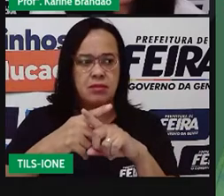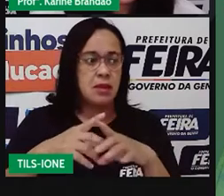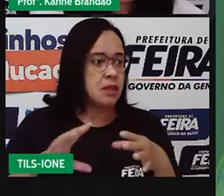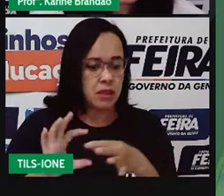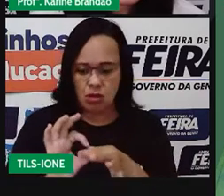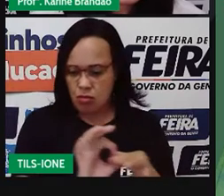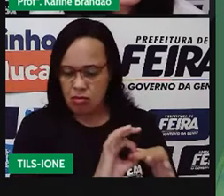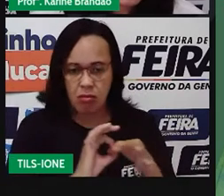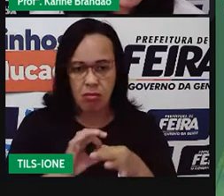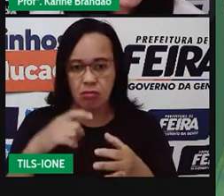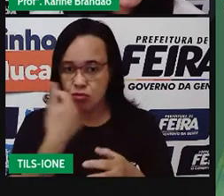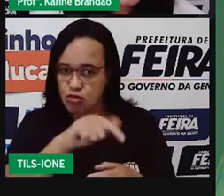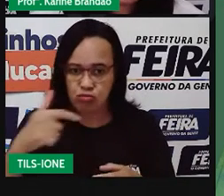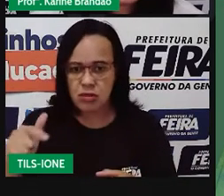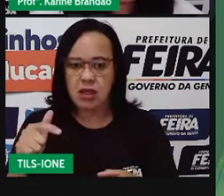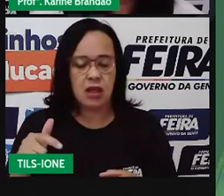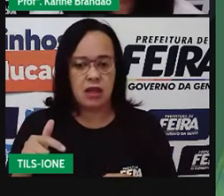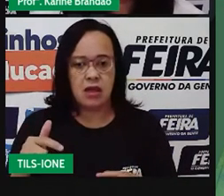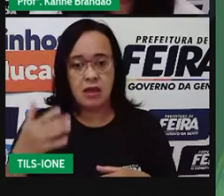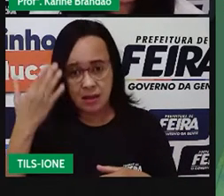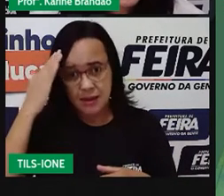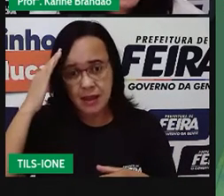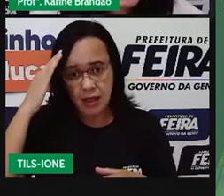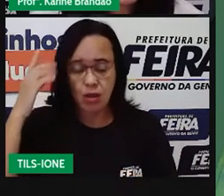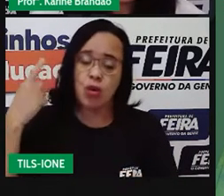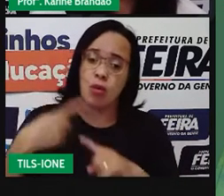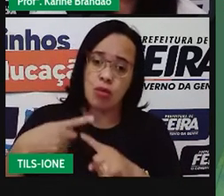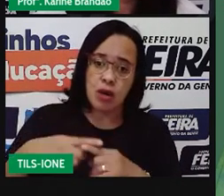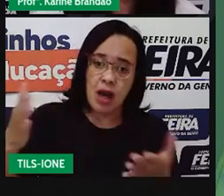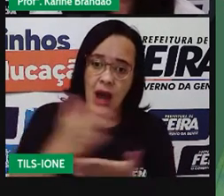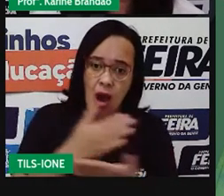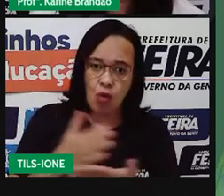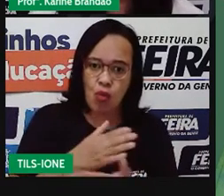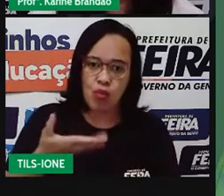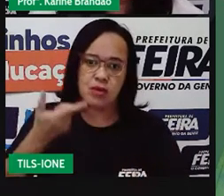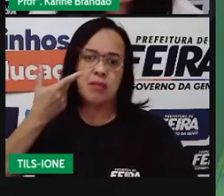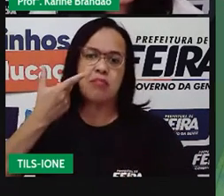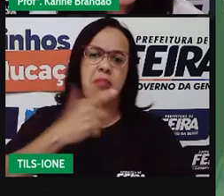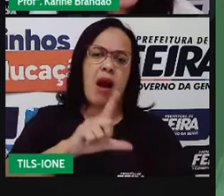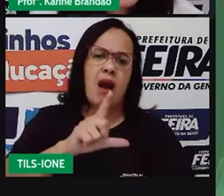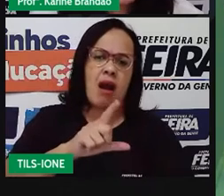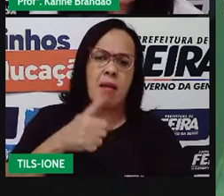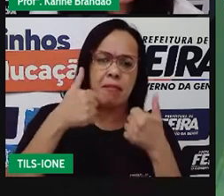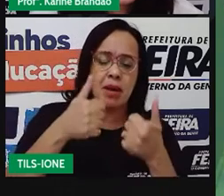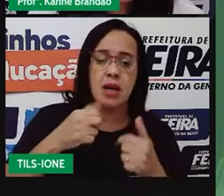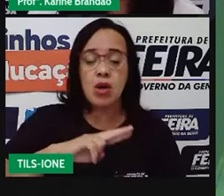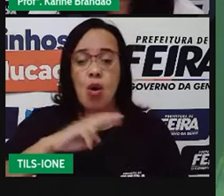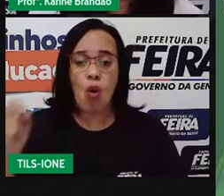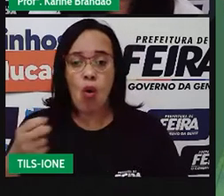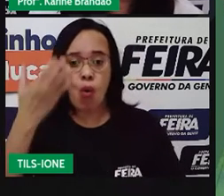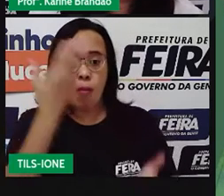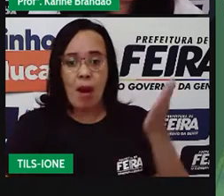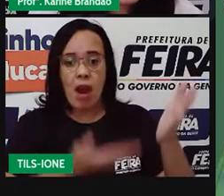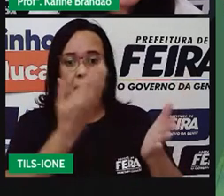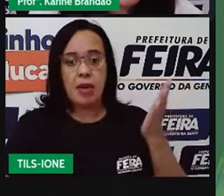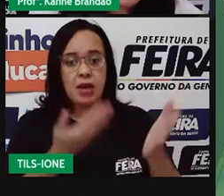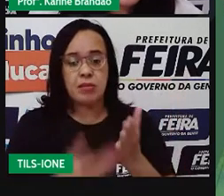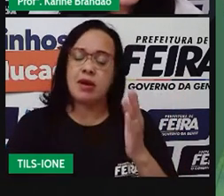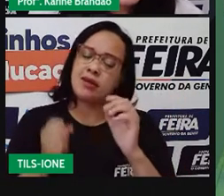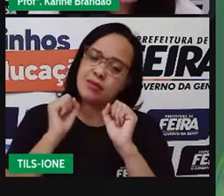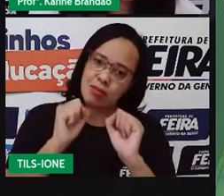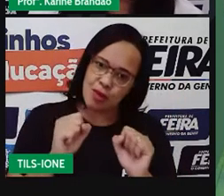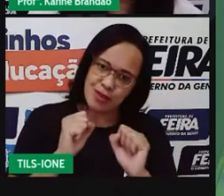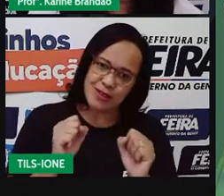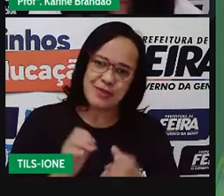Por quê? Porque alguém, nessa competição, vai acabar perdendo, vai acabar saindo prejudicado. E o canibalismo,